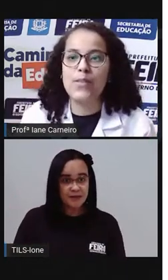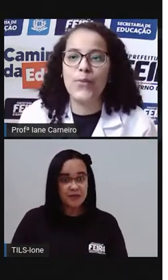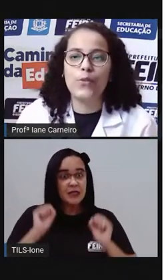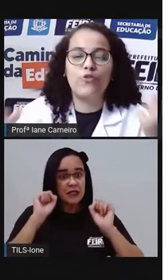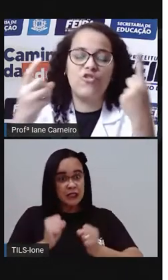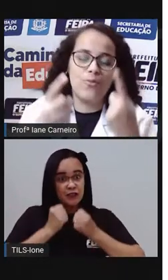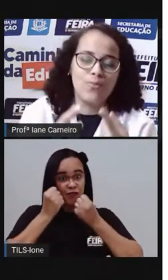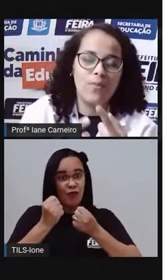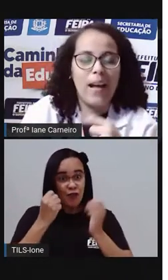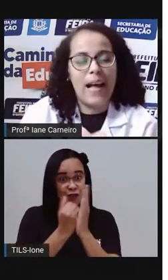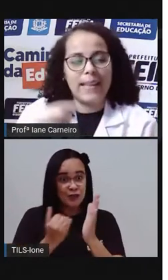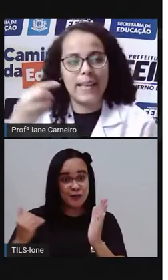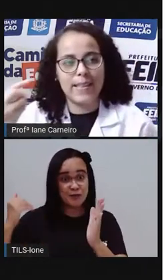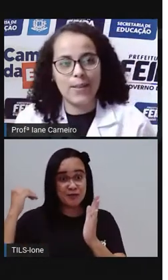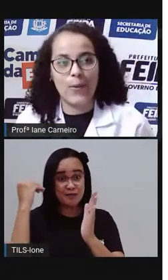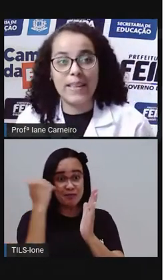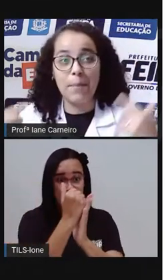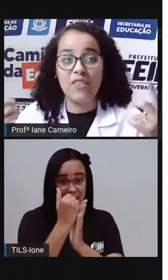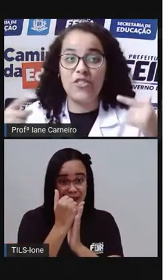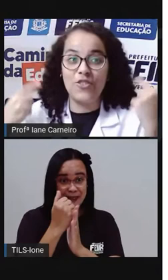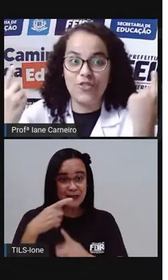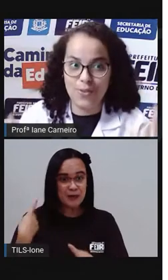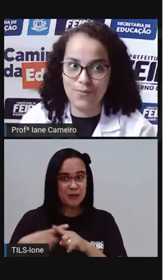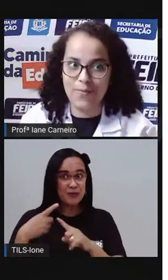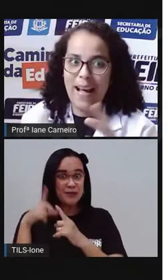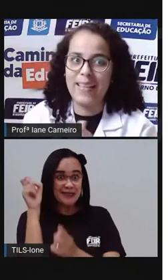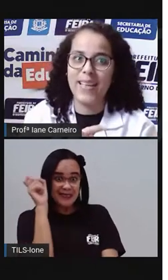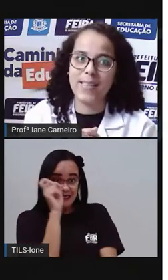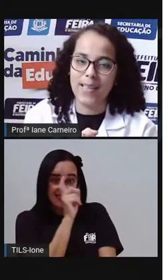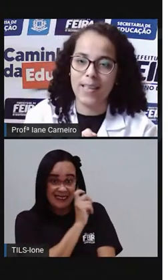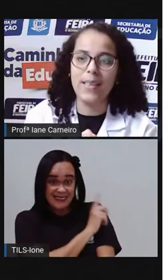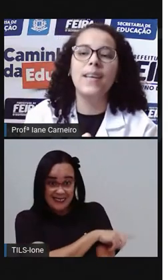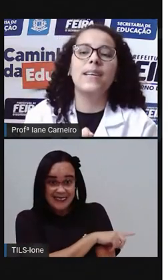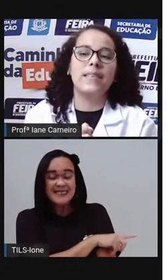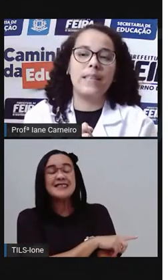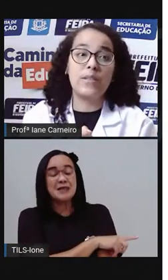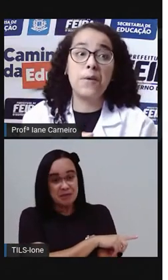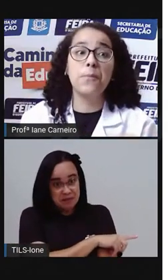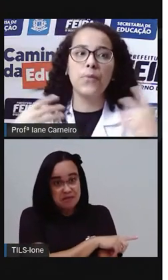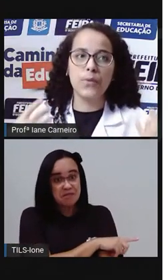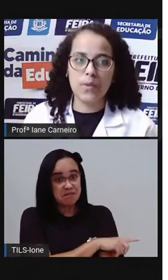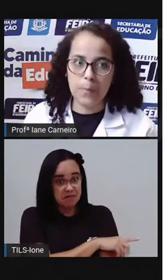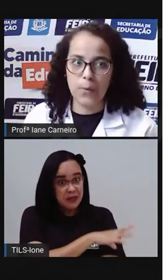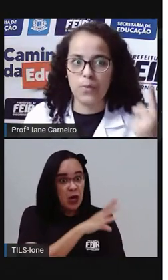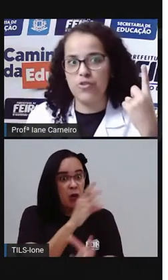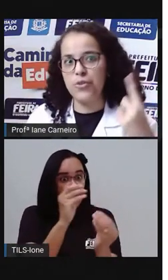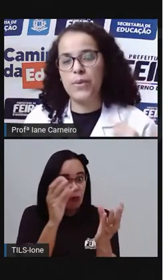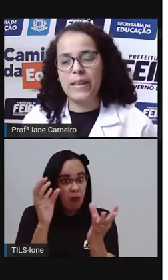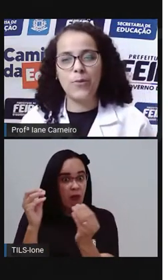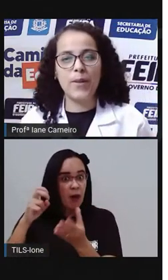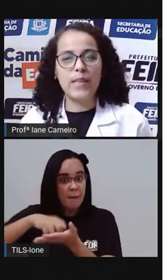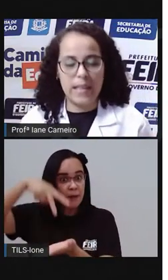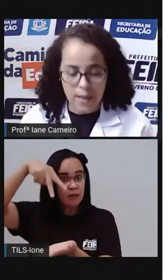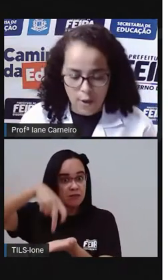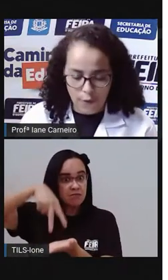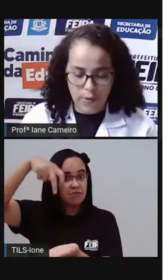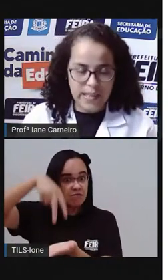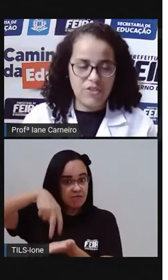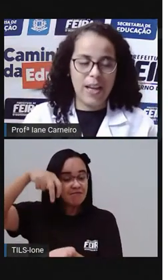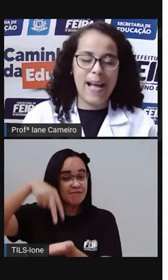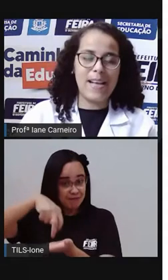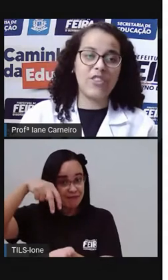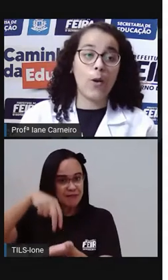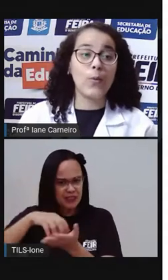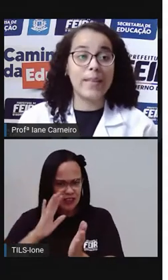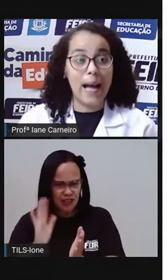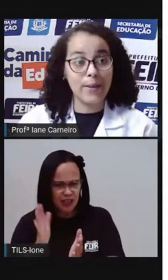muito esforço de 1 até 50? Imagine de 1 até 100. Então, são muitos pulos de 1 até o número 100. Vocês